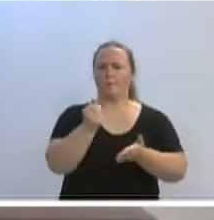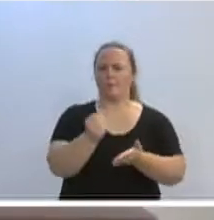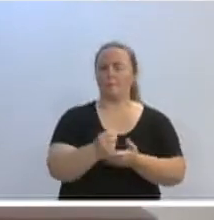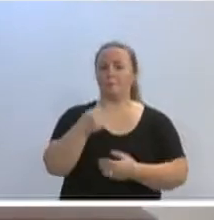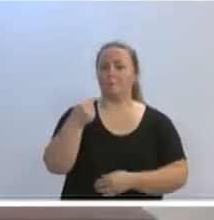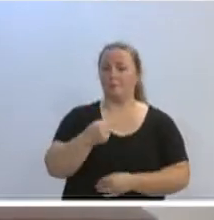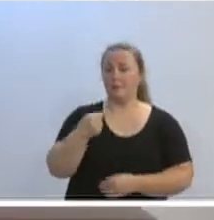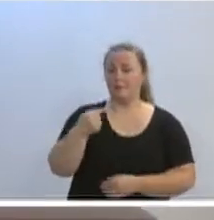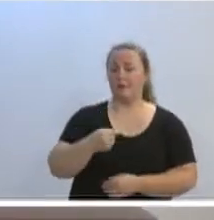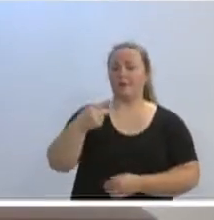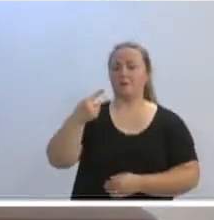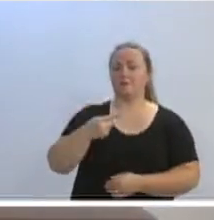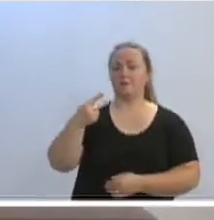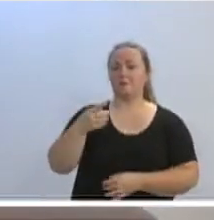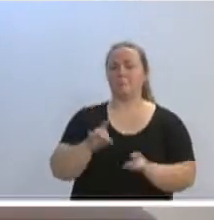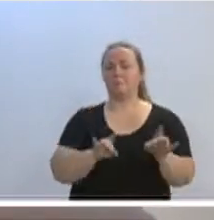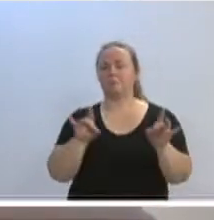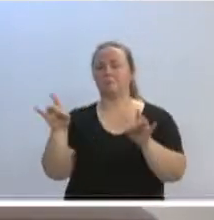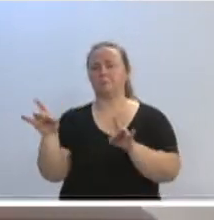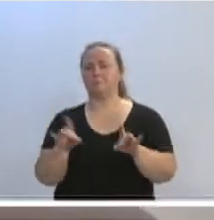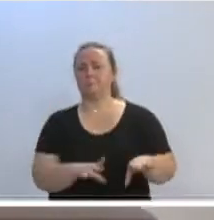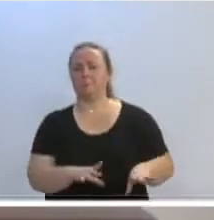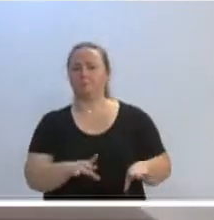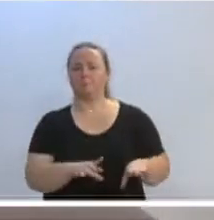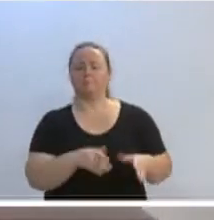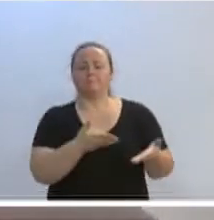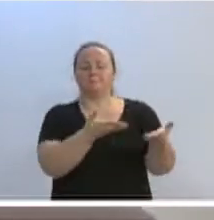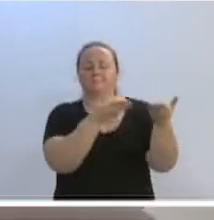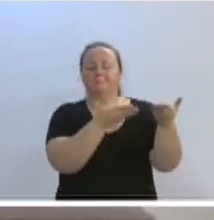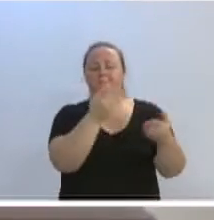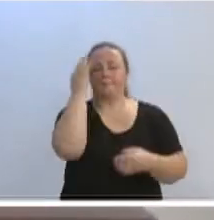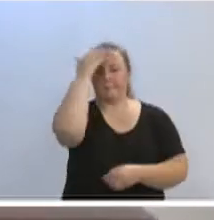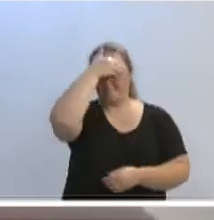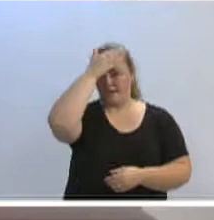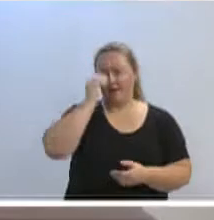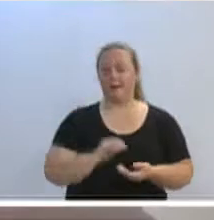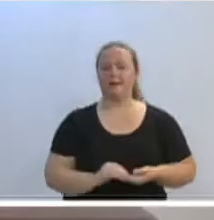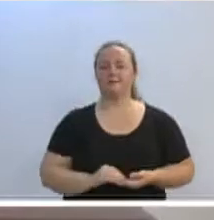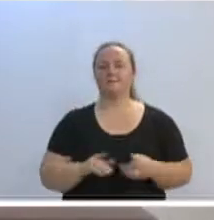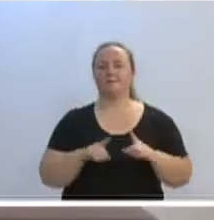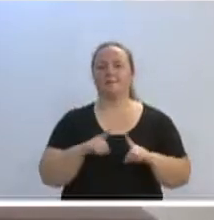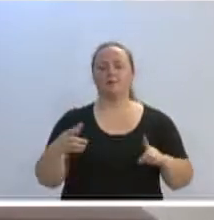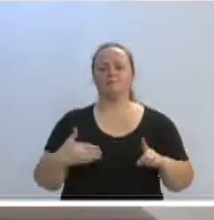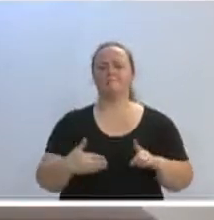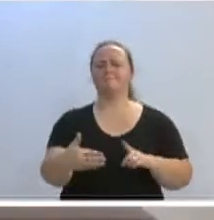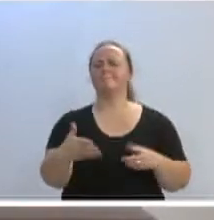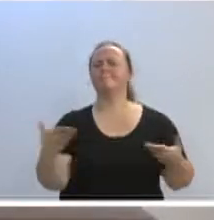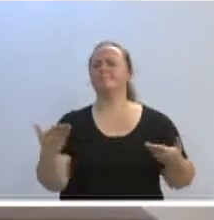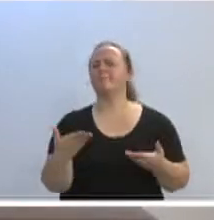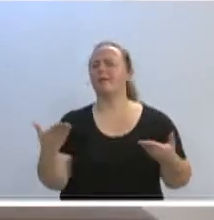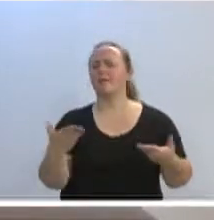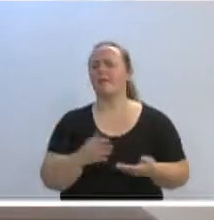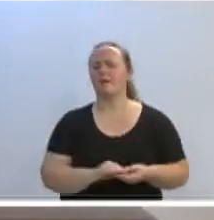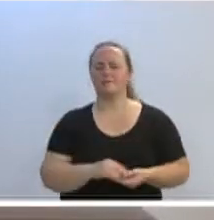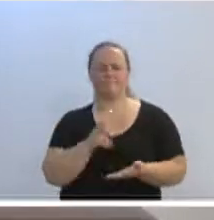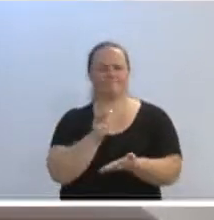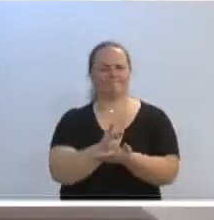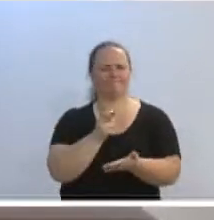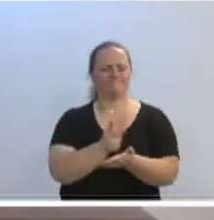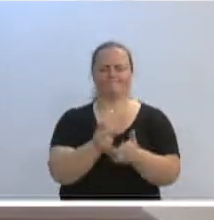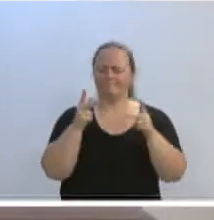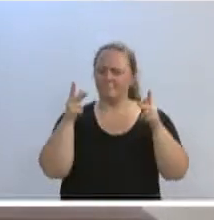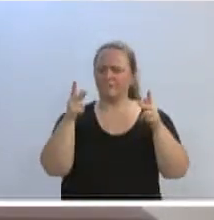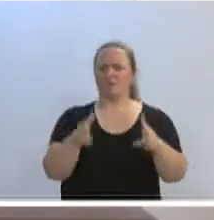segundo, zarpou e passou a bola para o Mário, e os exemplos que trago a seguir das comunidades onde foram fazer a campanha em 2012, continuam na mesma situação.